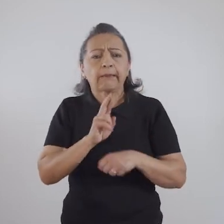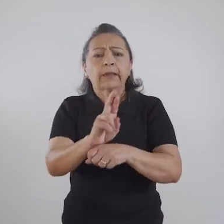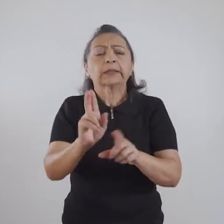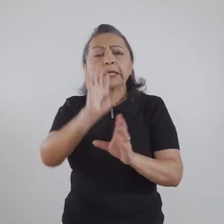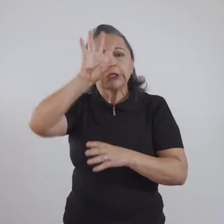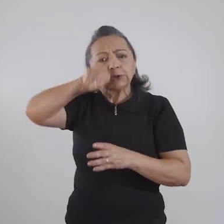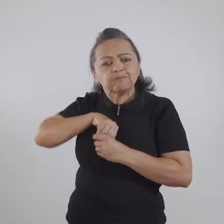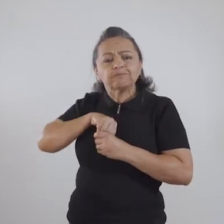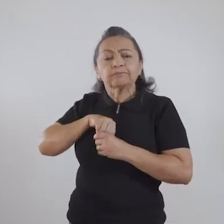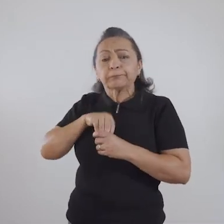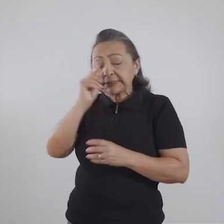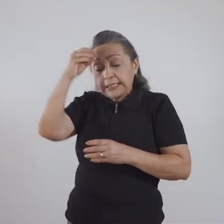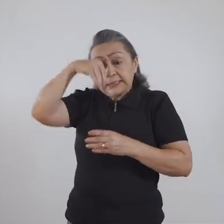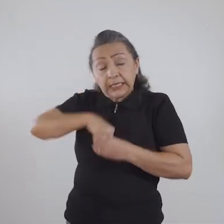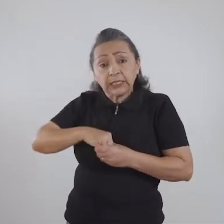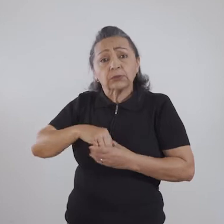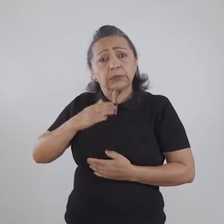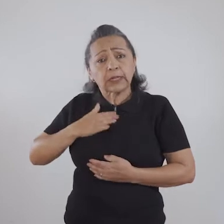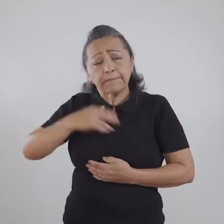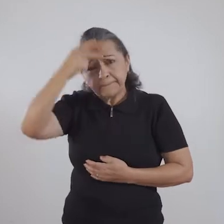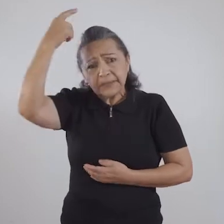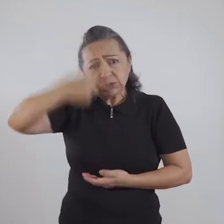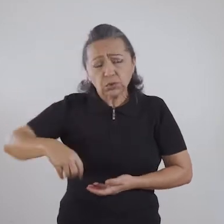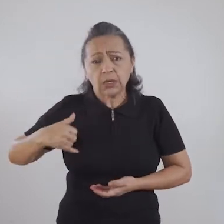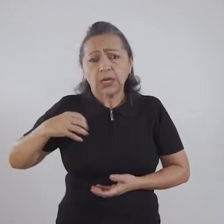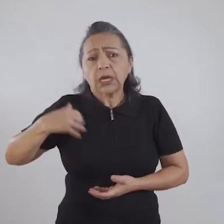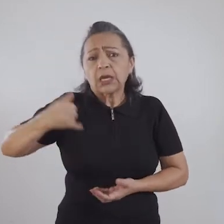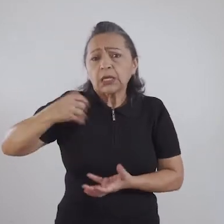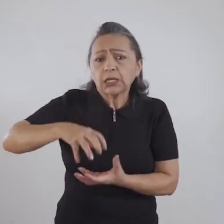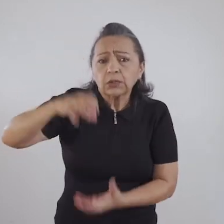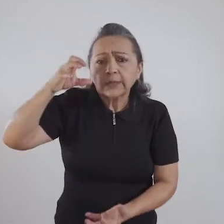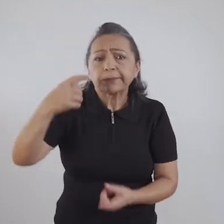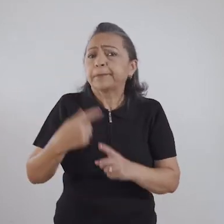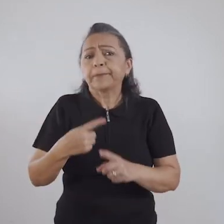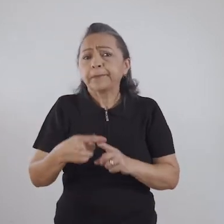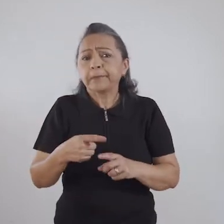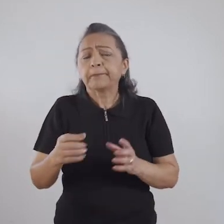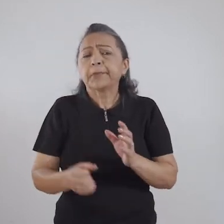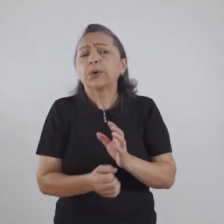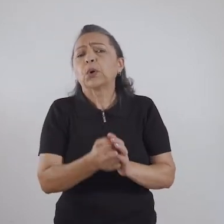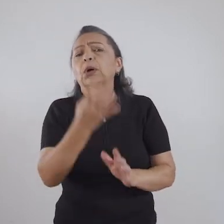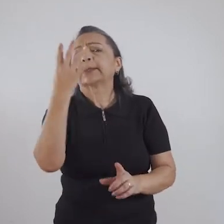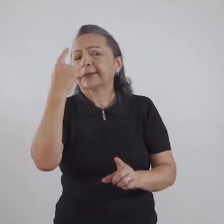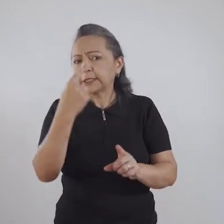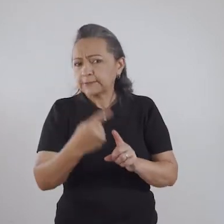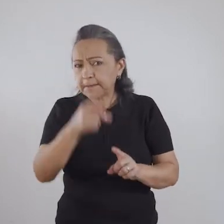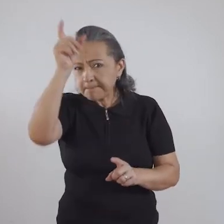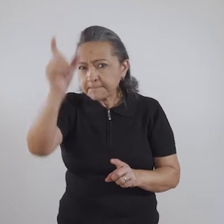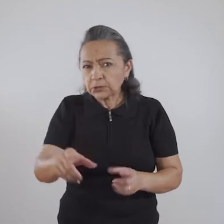representado, introjetado, estar dentro da própria pessoa idosa, muitas vezes, porque,